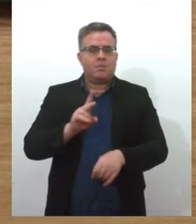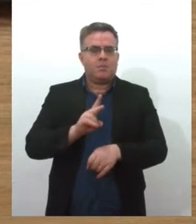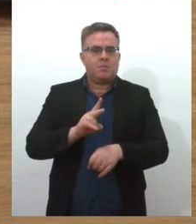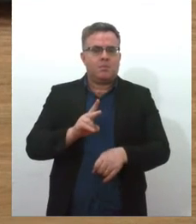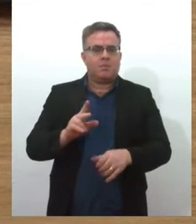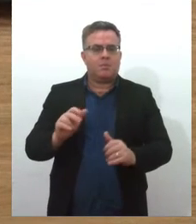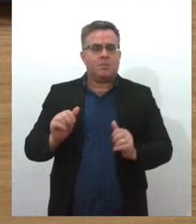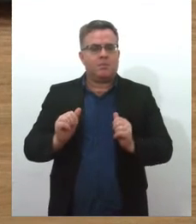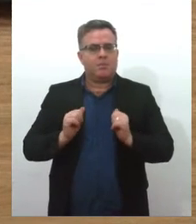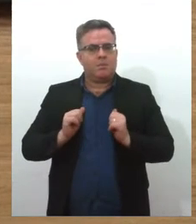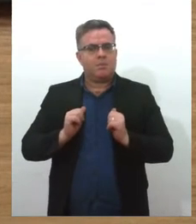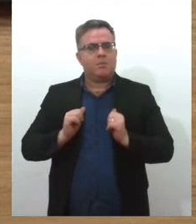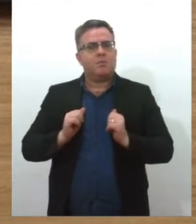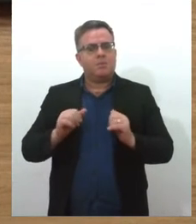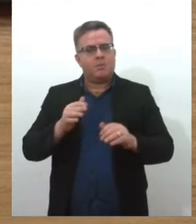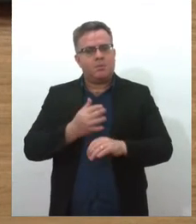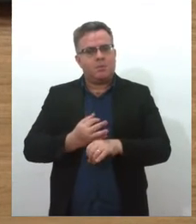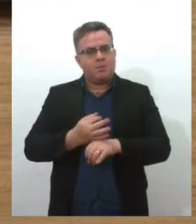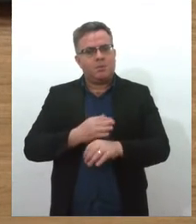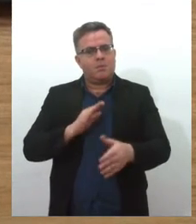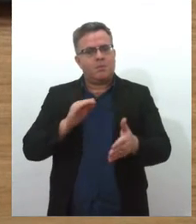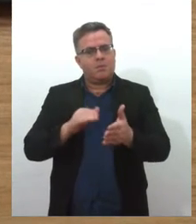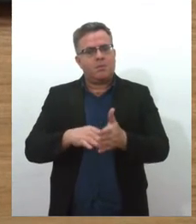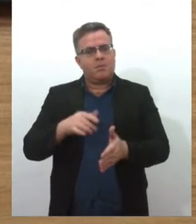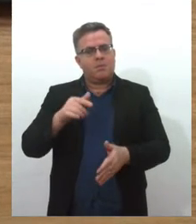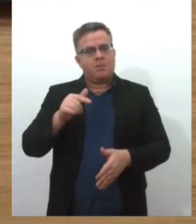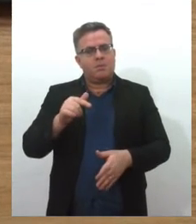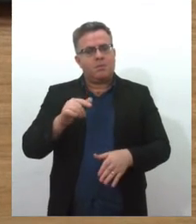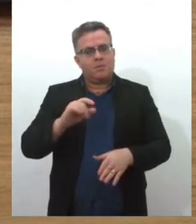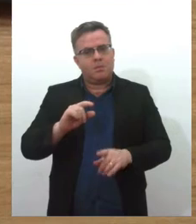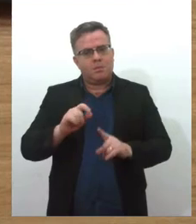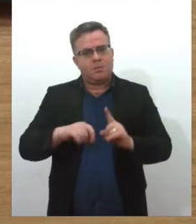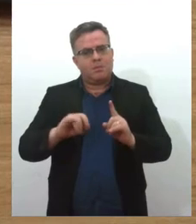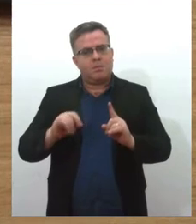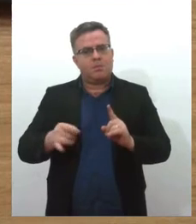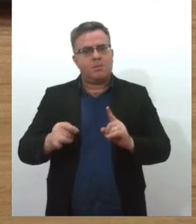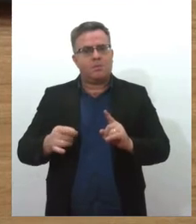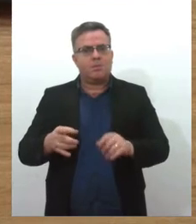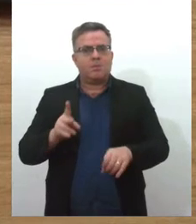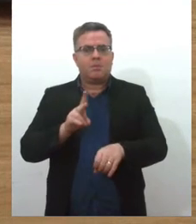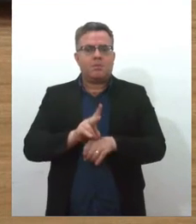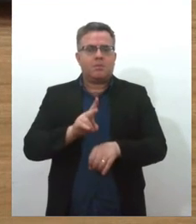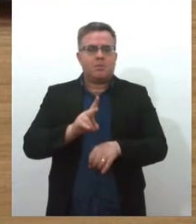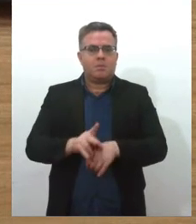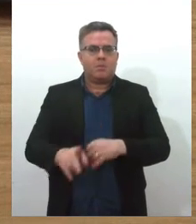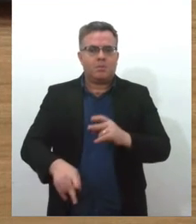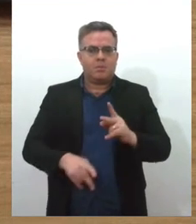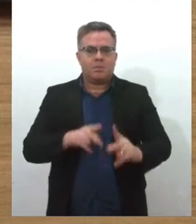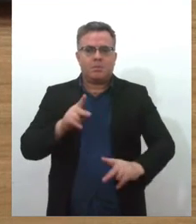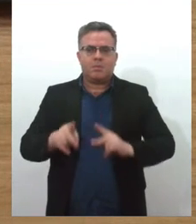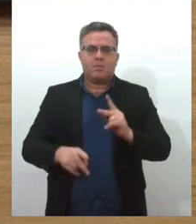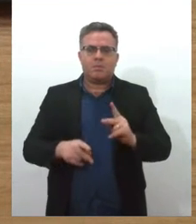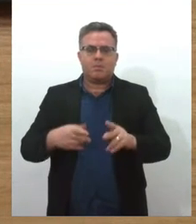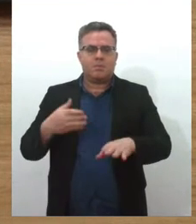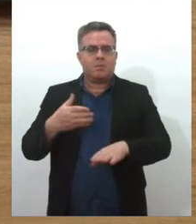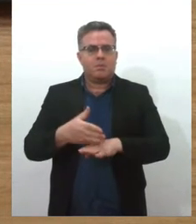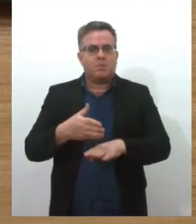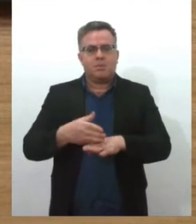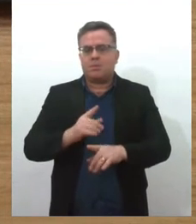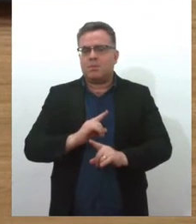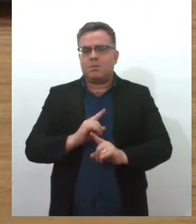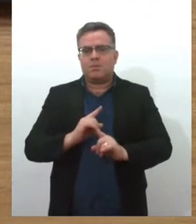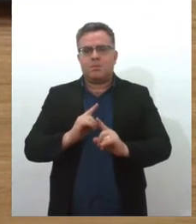as atividades no dia 7 de janeiro. Durante esse período, o atendimento à população hipossuficiente será